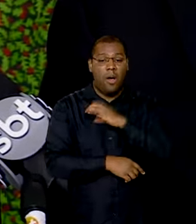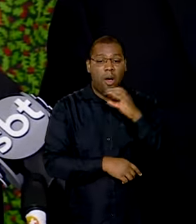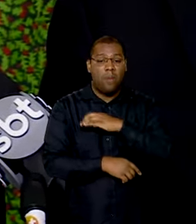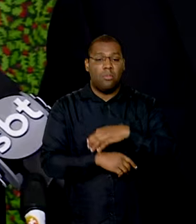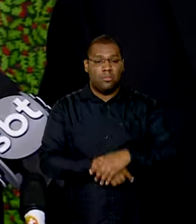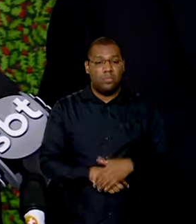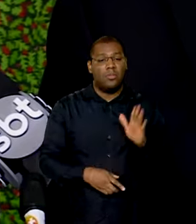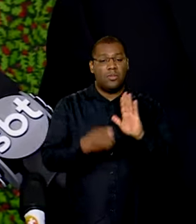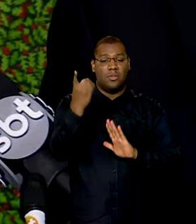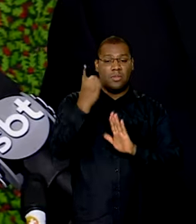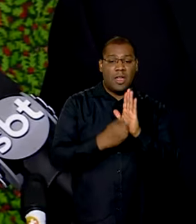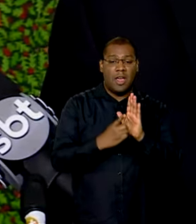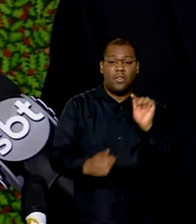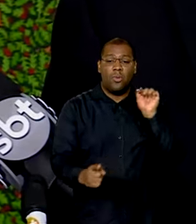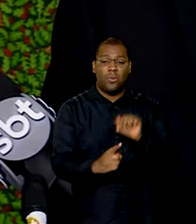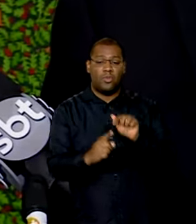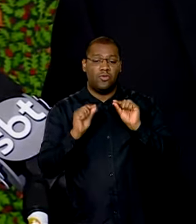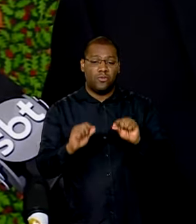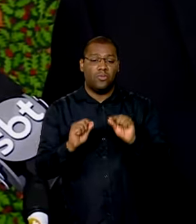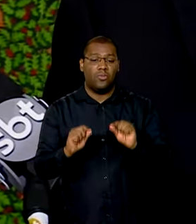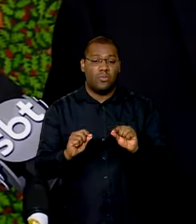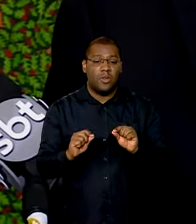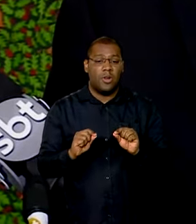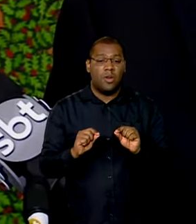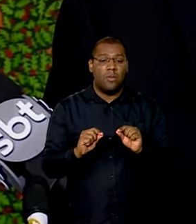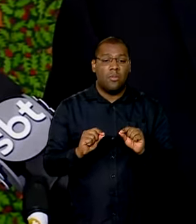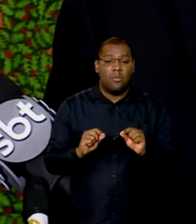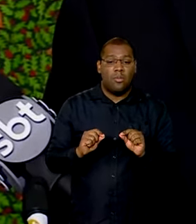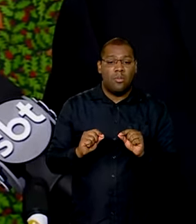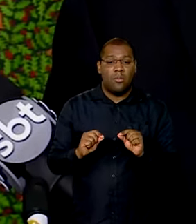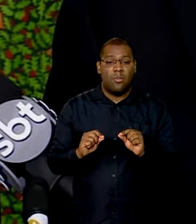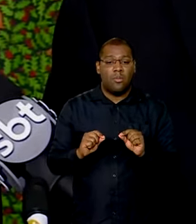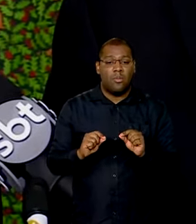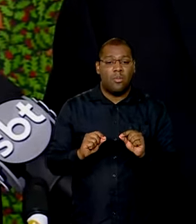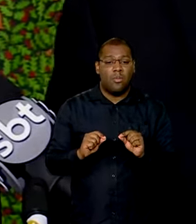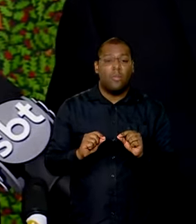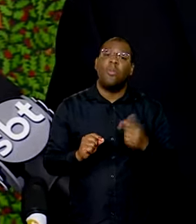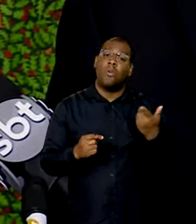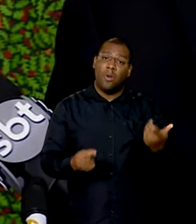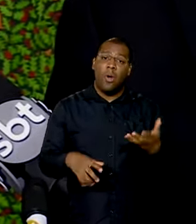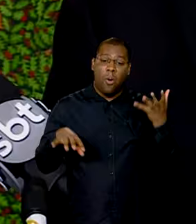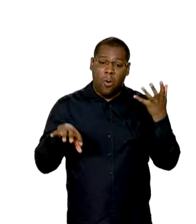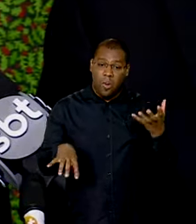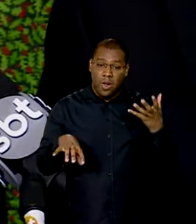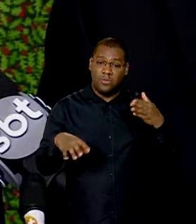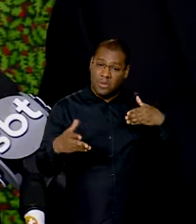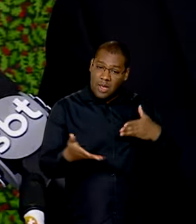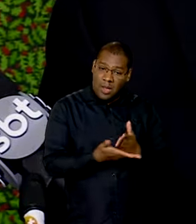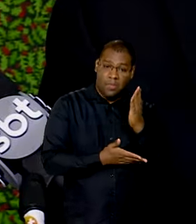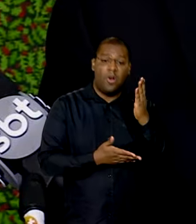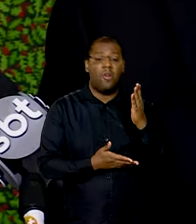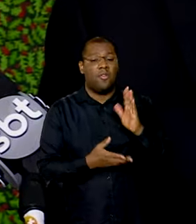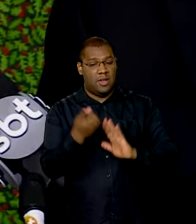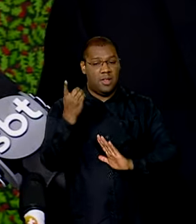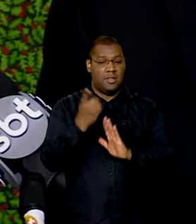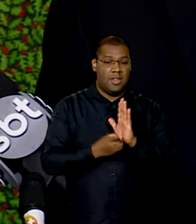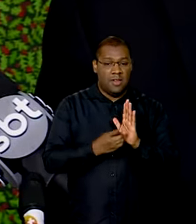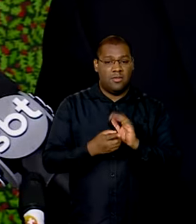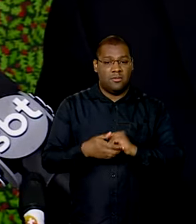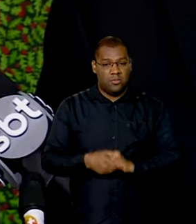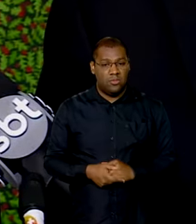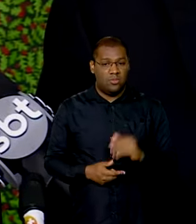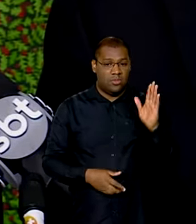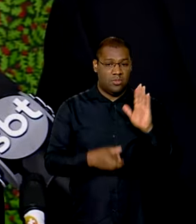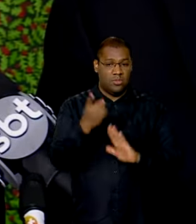legislativo? Significa a possibilidade real, a partir da aprovação pelo Congresso Nacional, que nós possamos, a partir